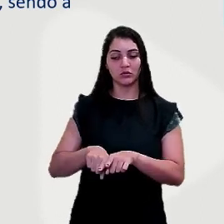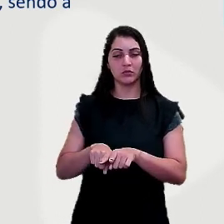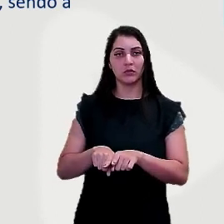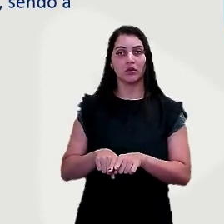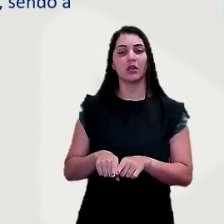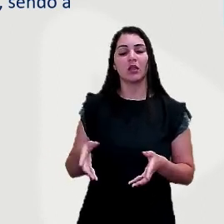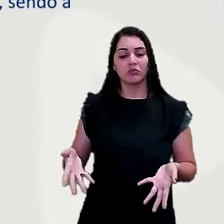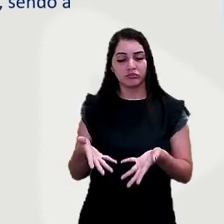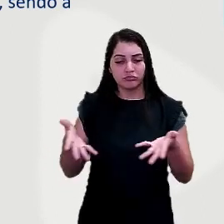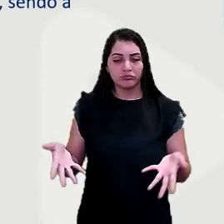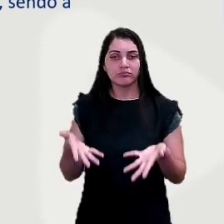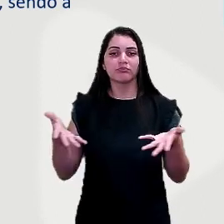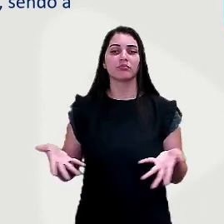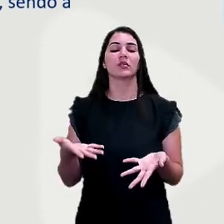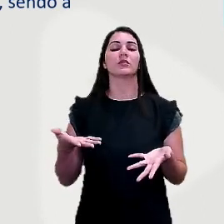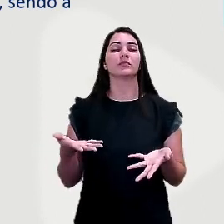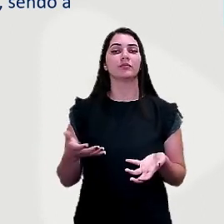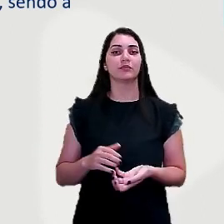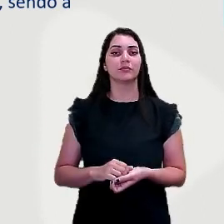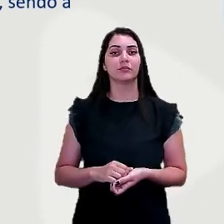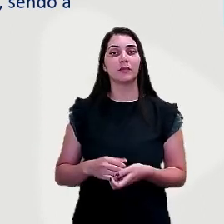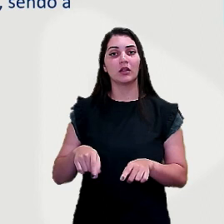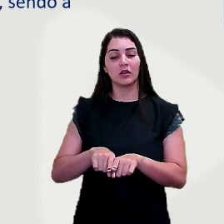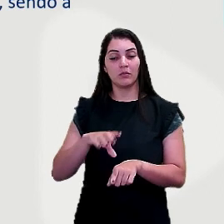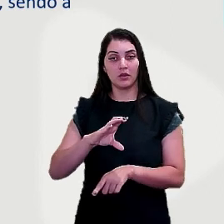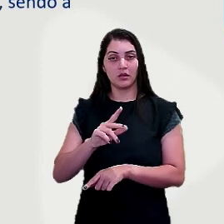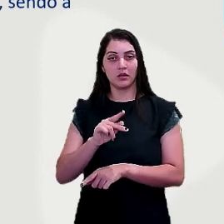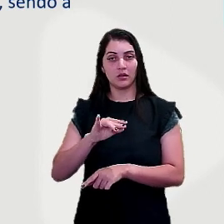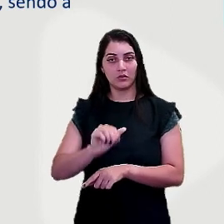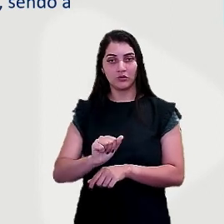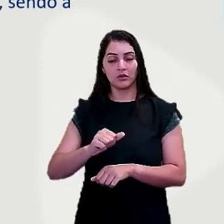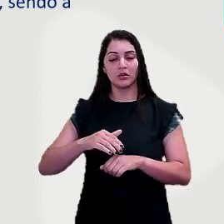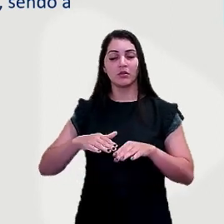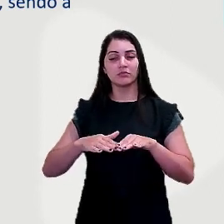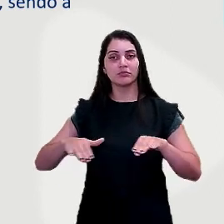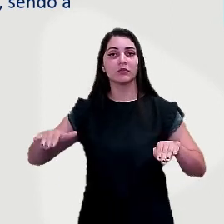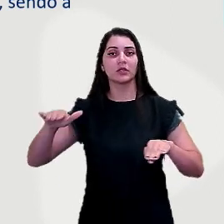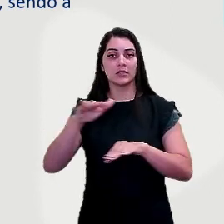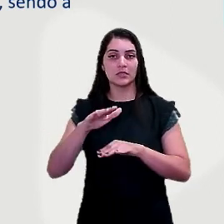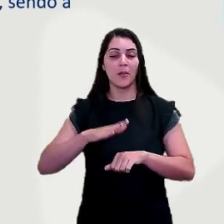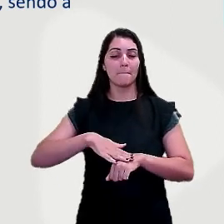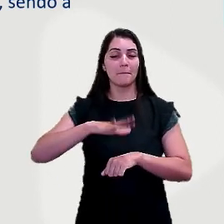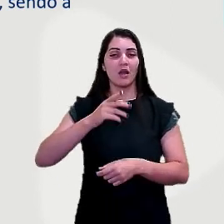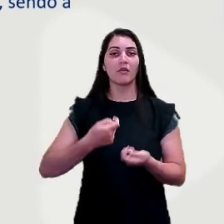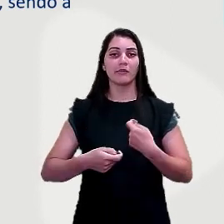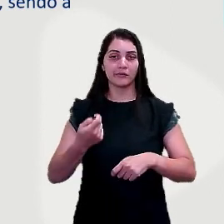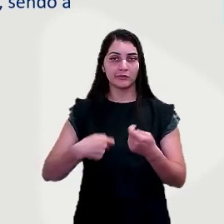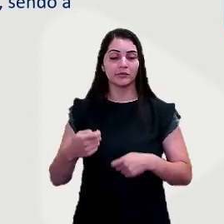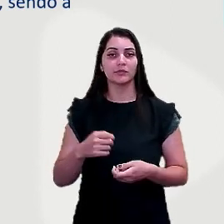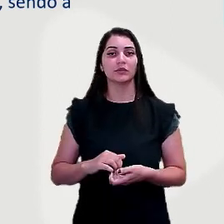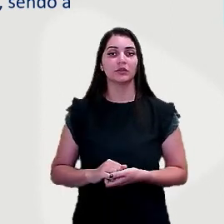prosperou dos tigres asiáticos e a China que cresceu, a gente viu que é a maior economia e que cresceu